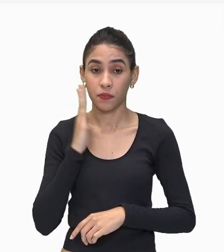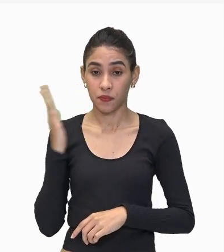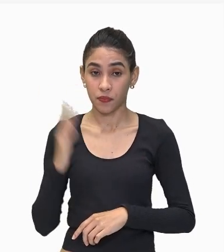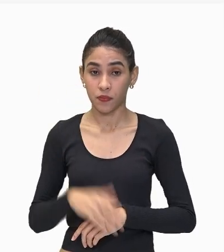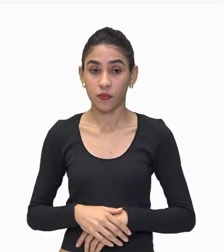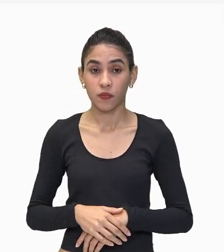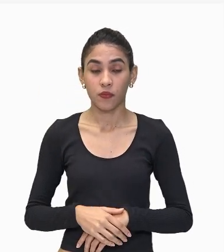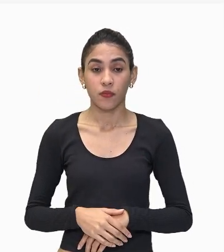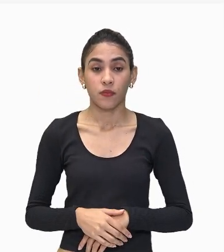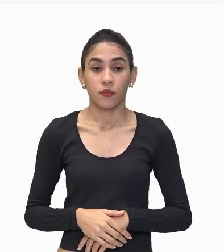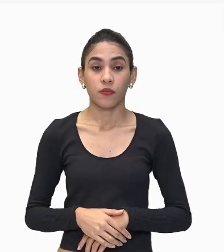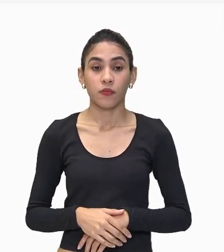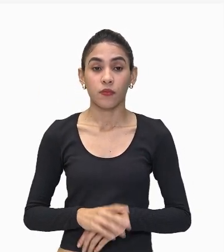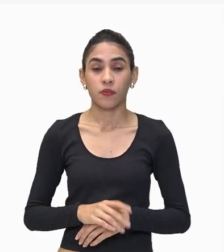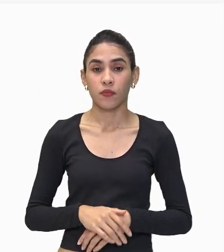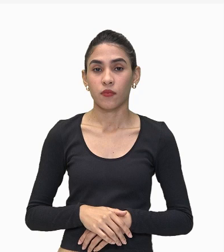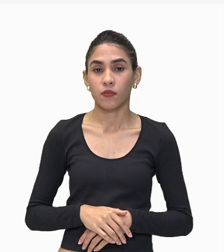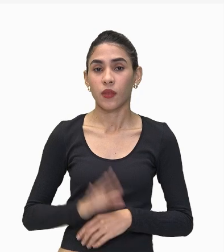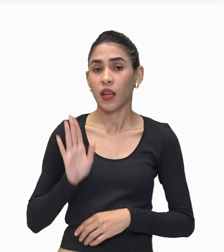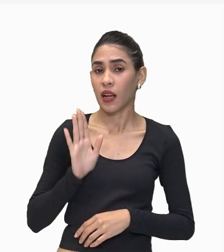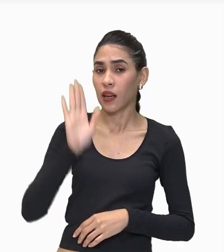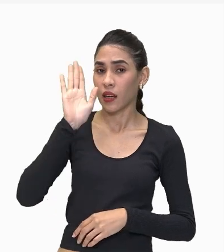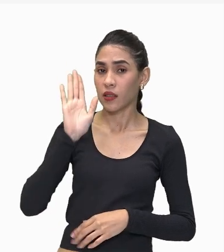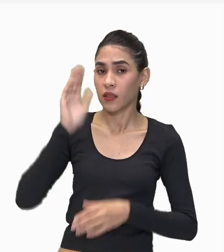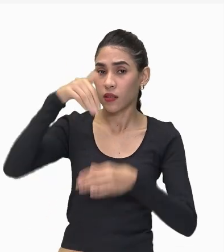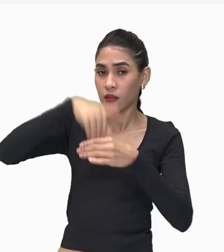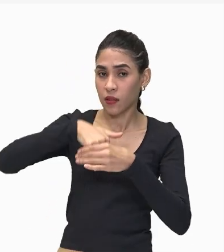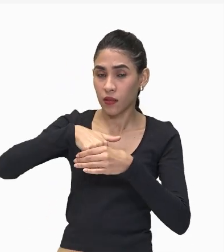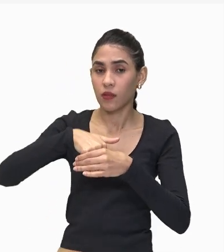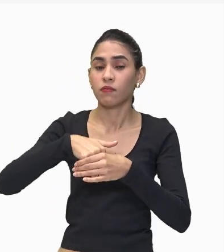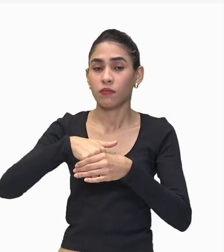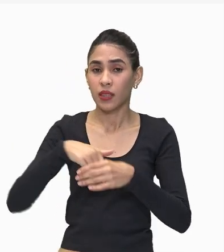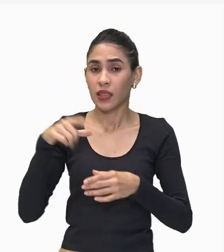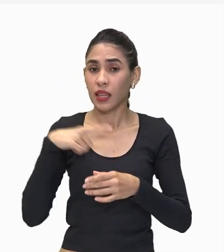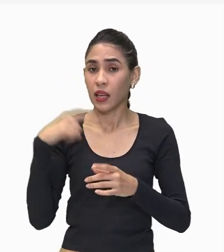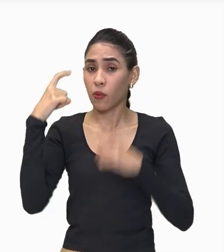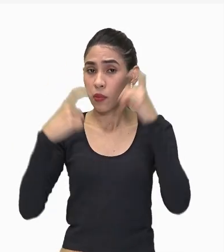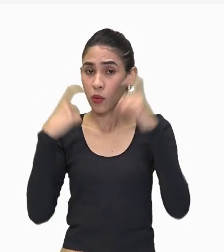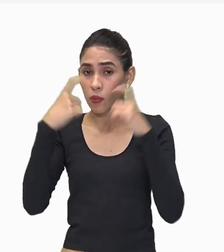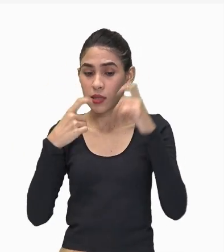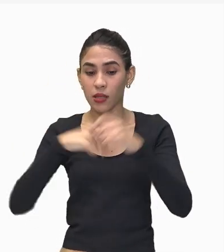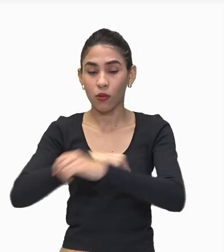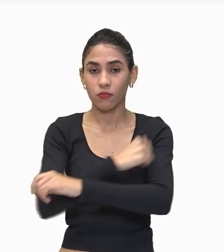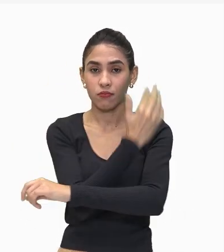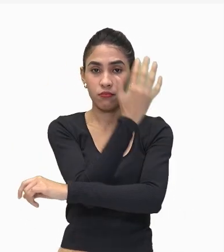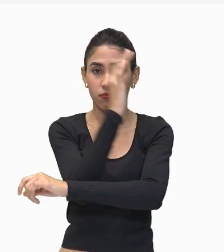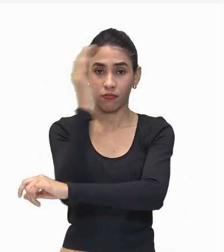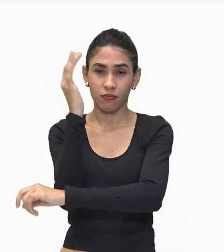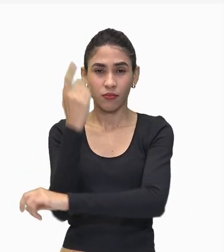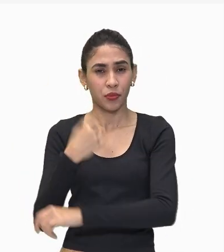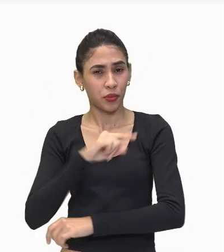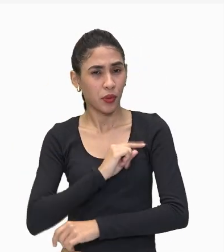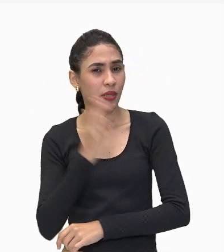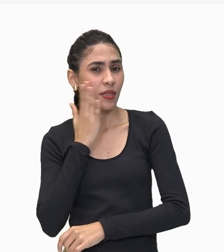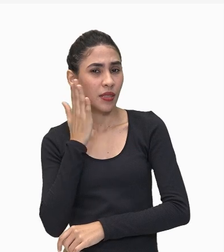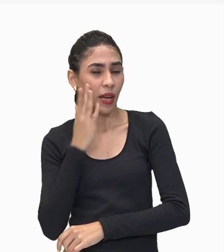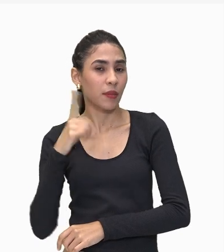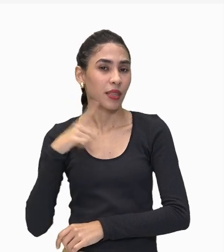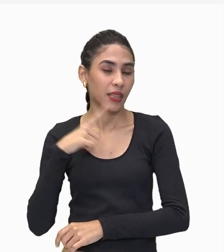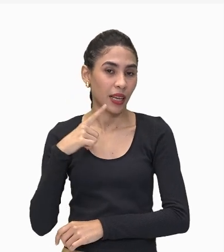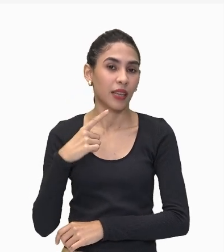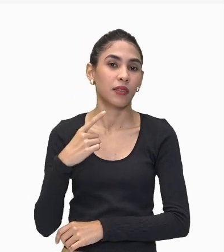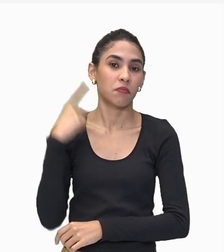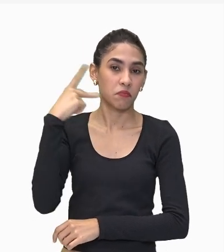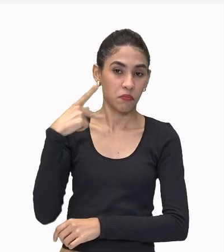Votar em candidatos políticos Que demonstrem Preocupação Com o meio ambiente A gente sabe Que existem políticas